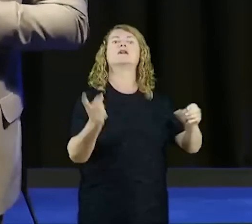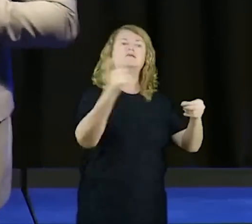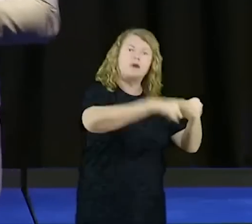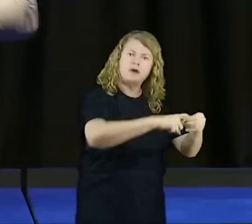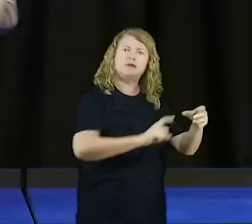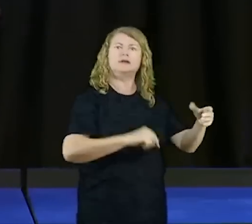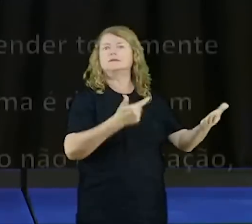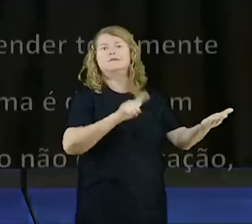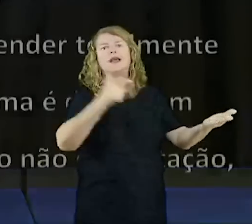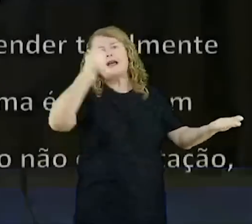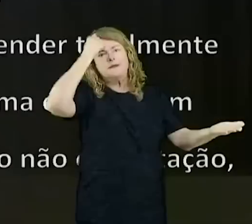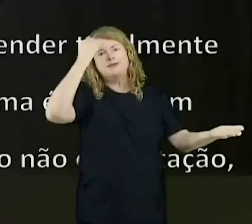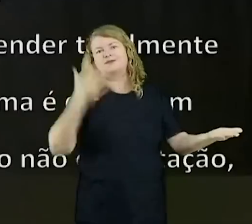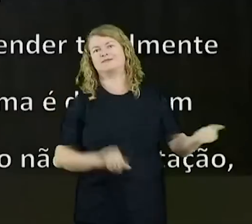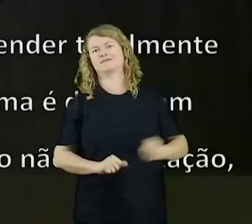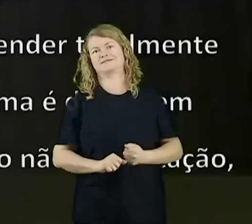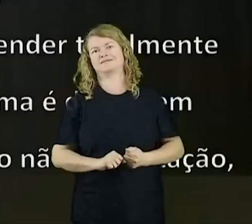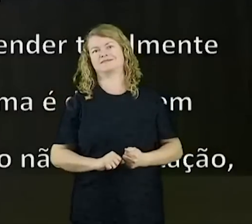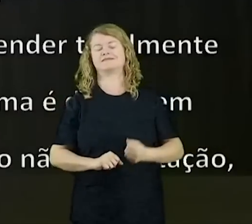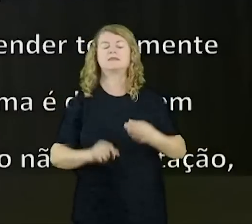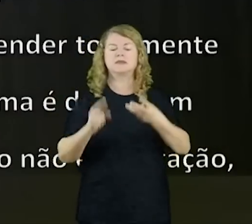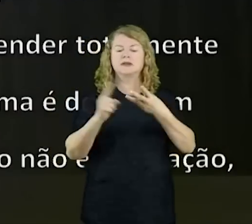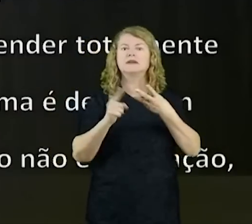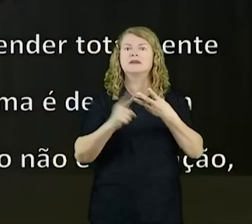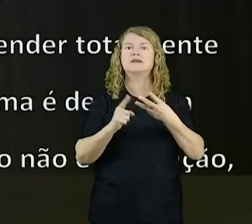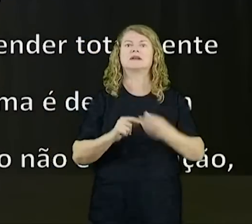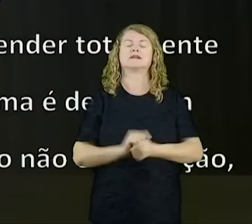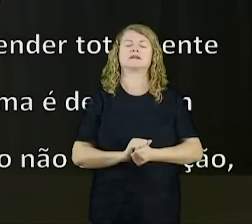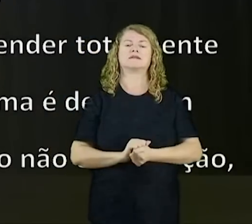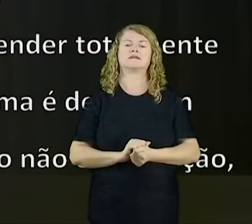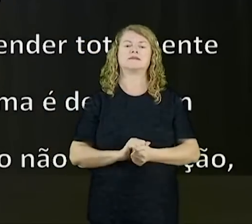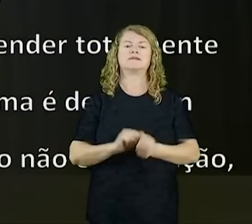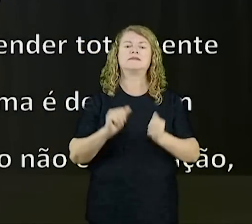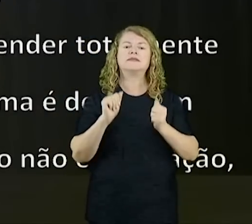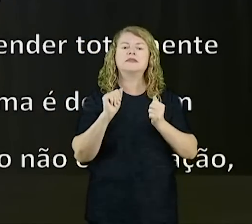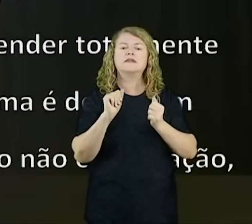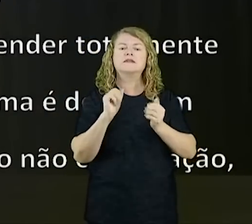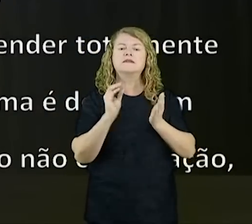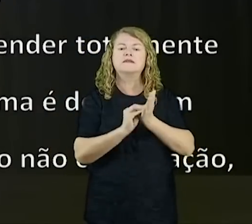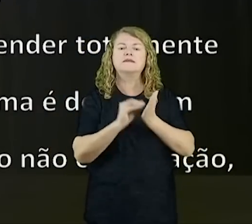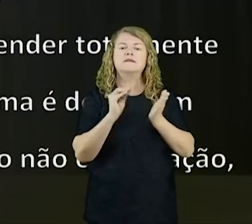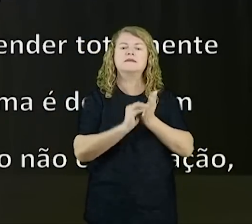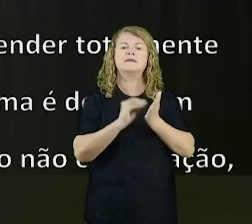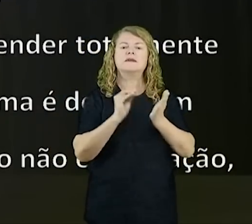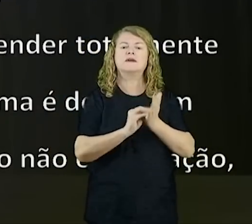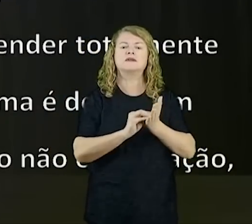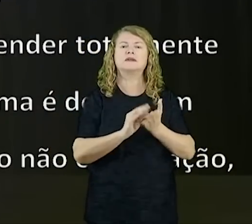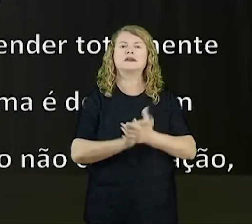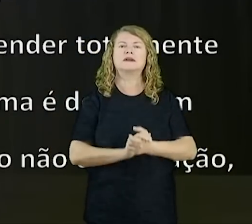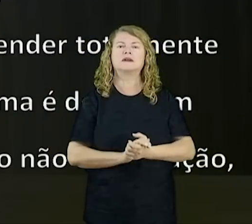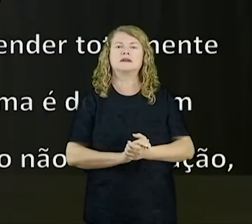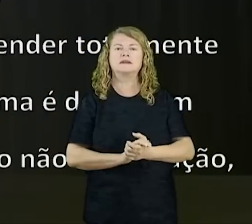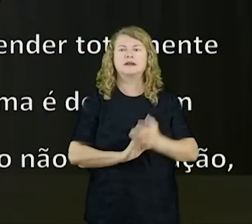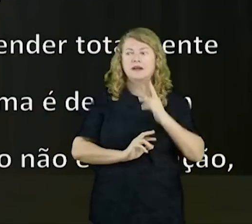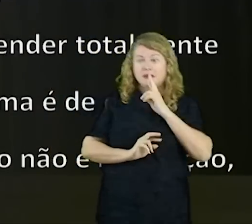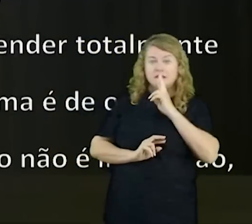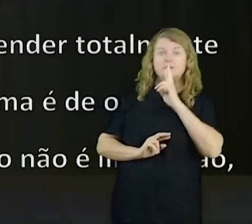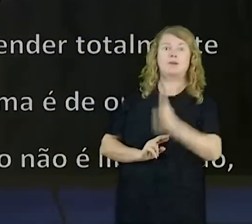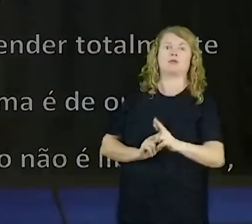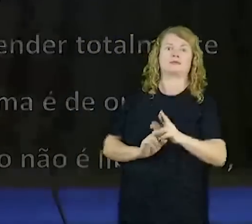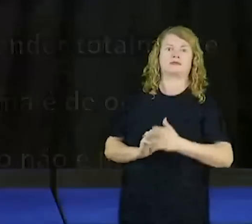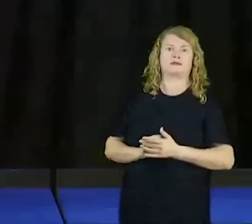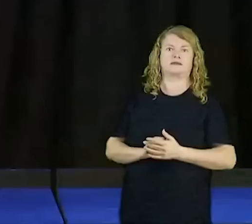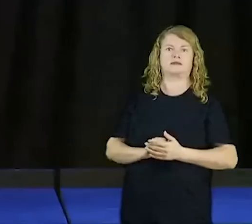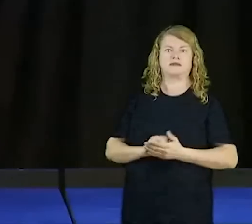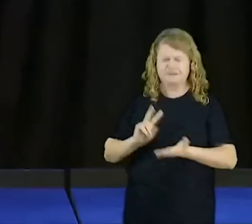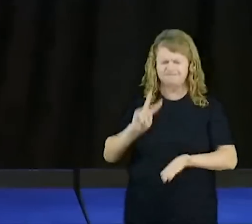número 3, falta de reação, a pessoa quando se converte, tem que pegar, tem que se separar do pecado,